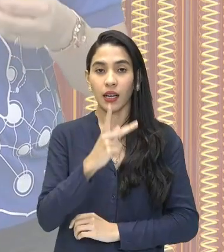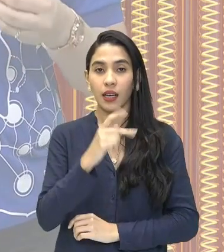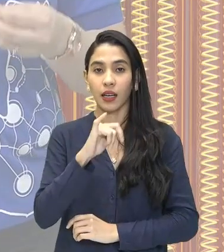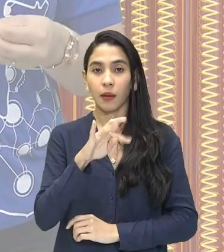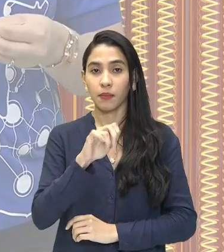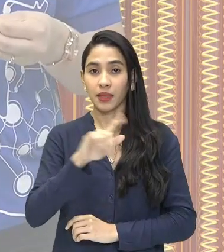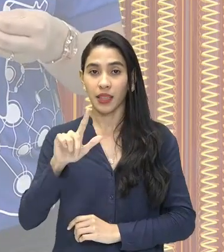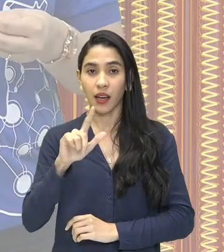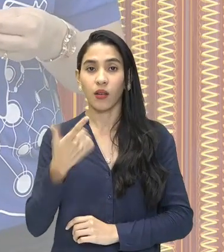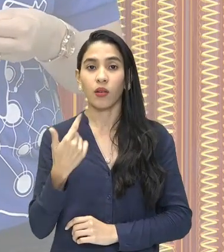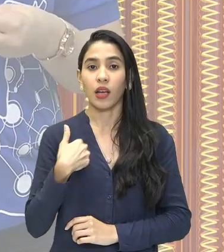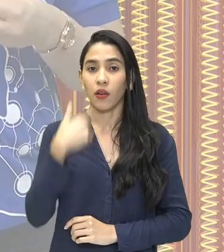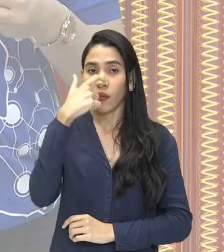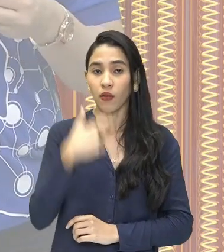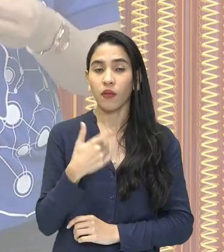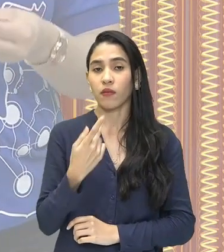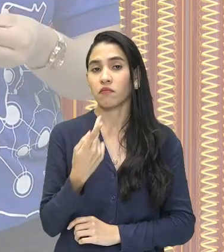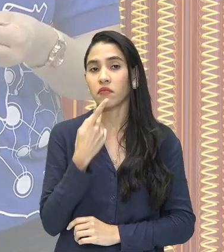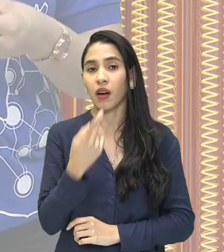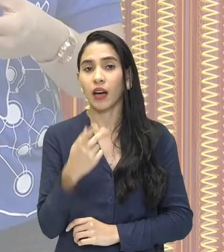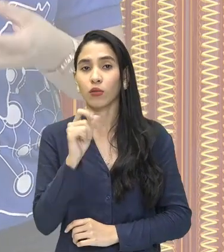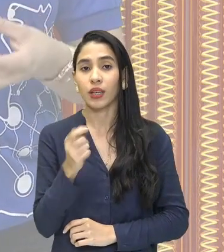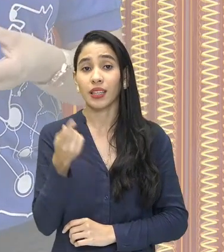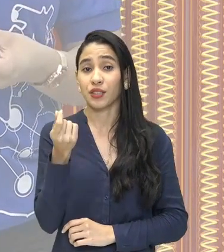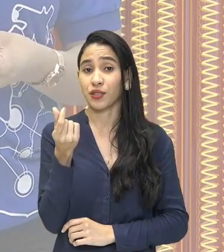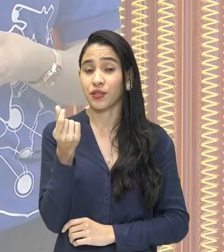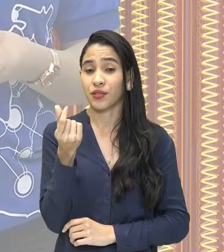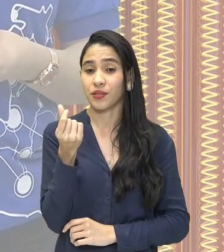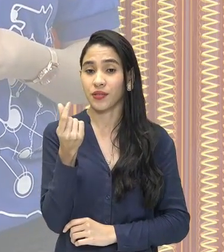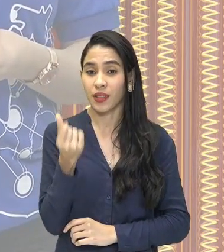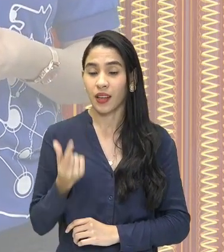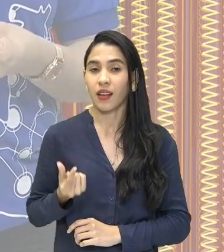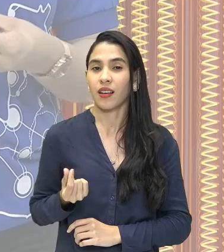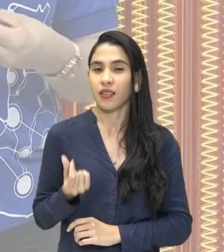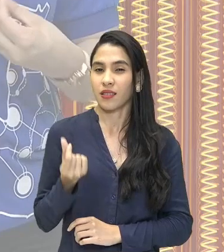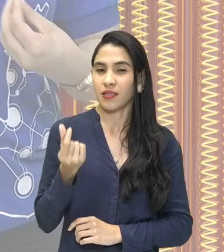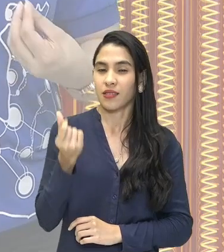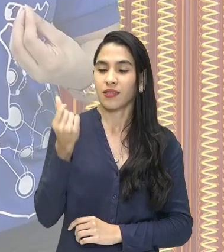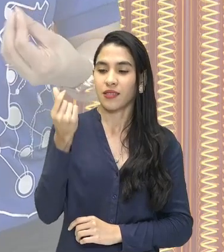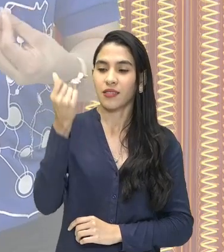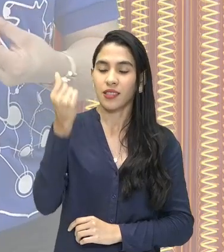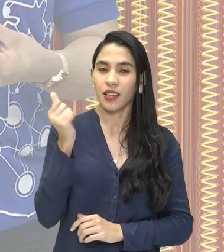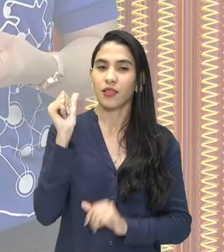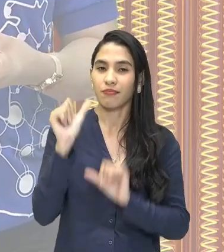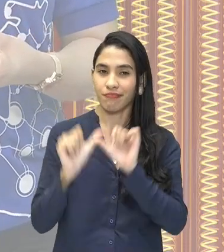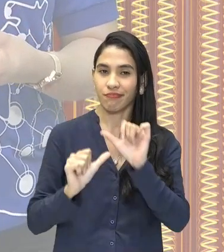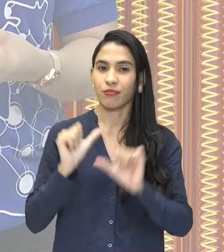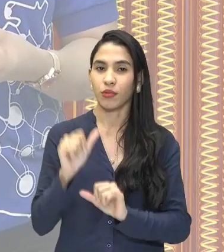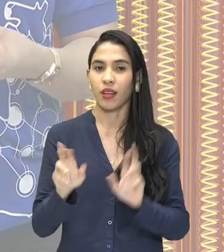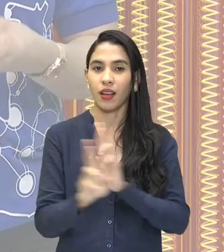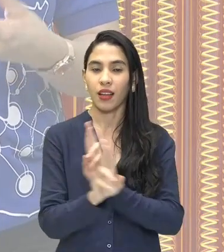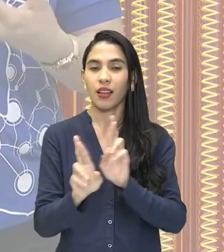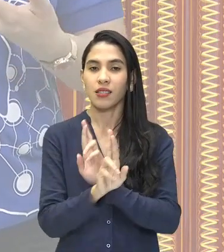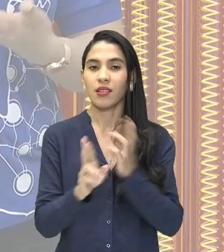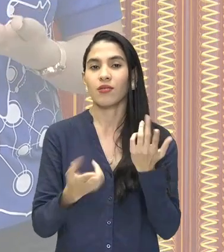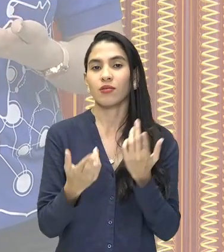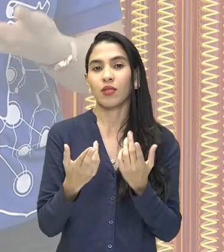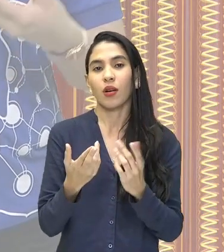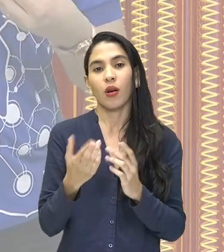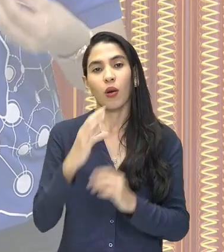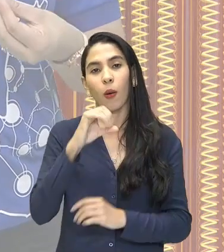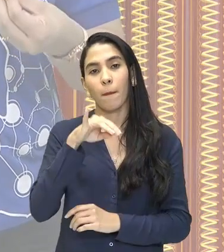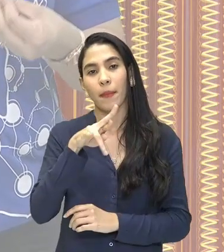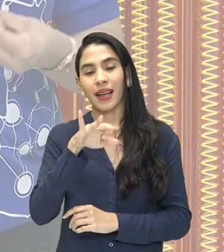capital, neste momento, eu estou falando em relação a dinheiro. O dinheiro, ele vai começar a moldar ali as relações comerciais. E